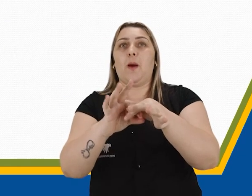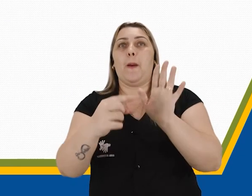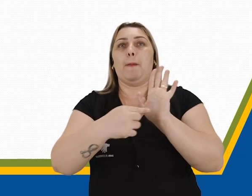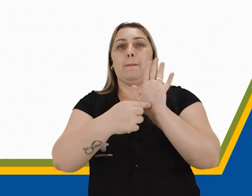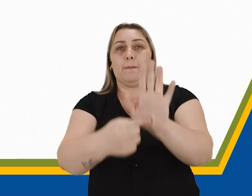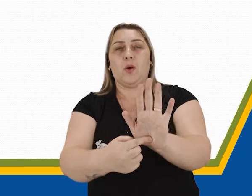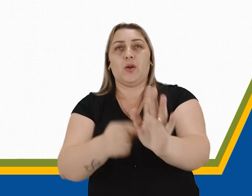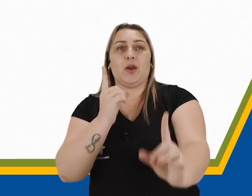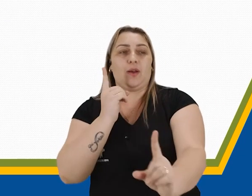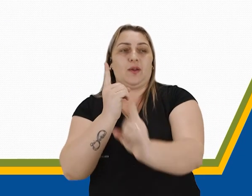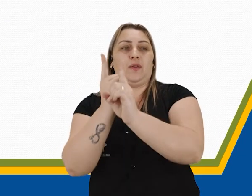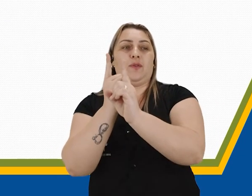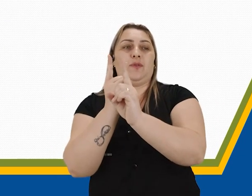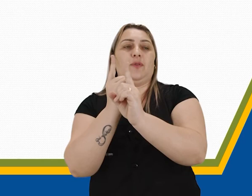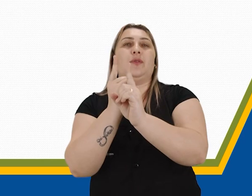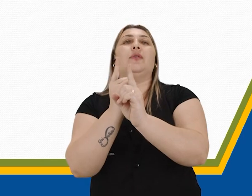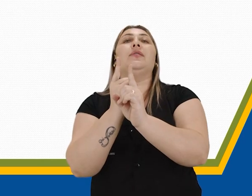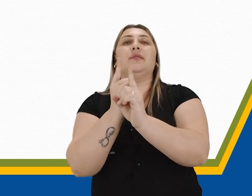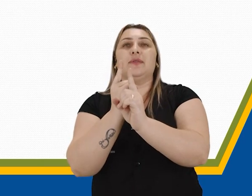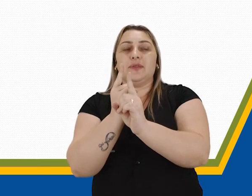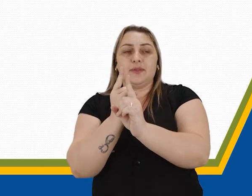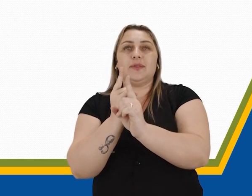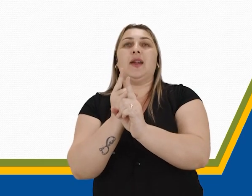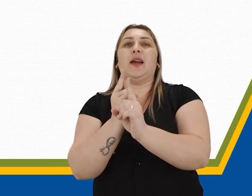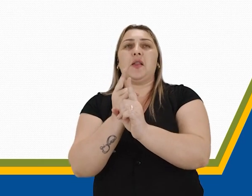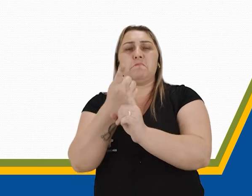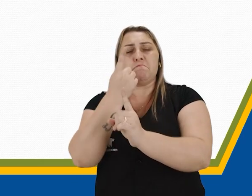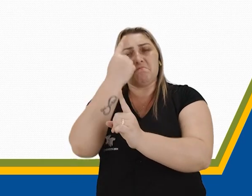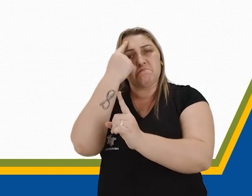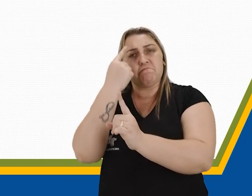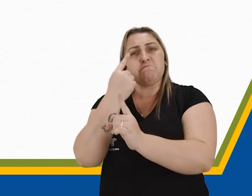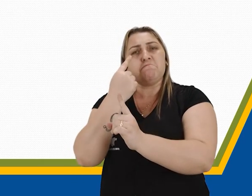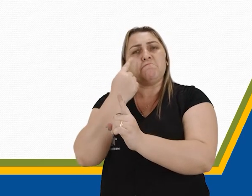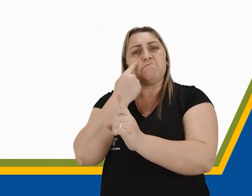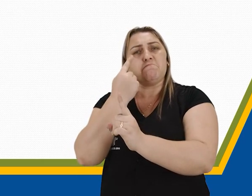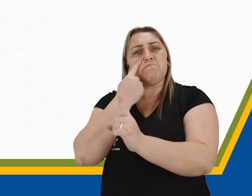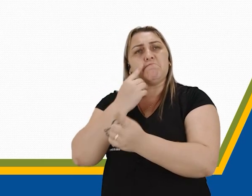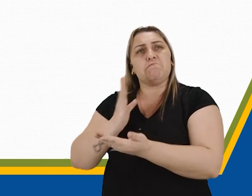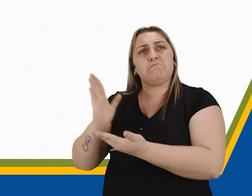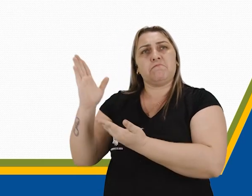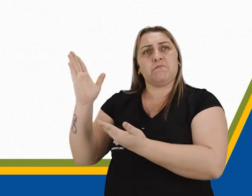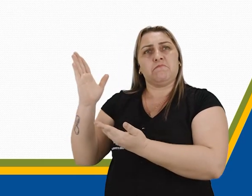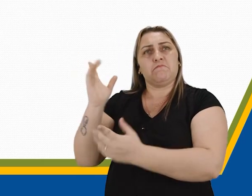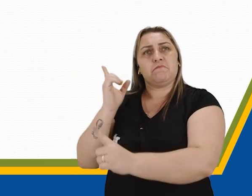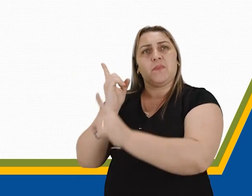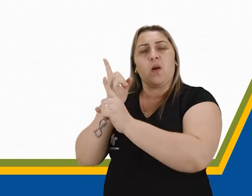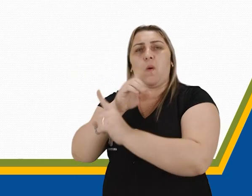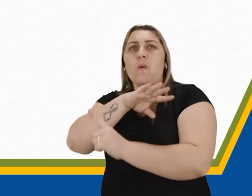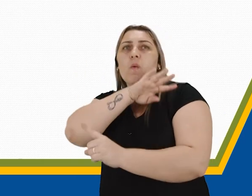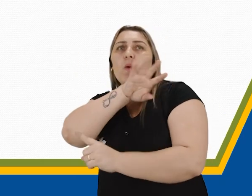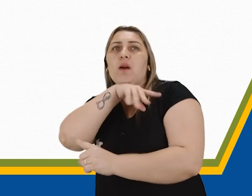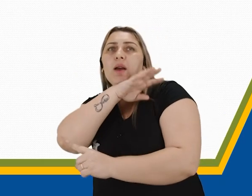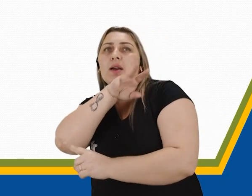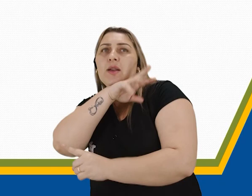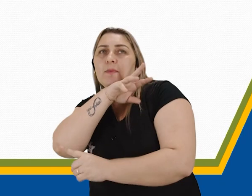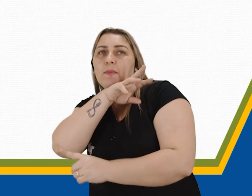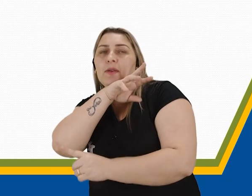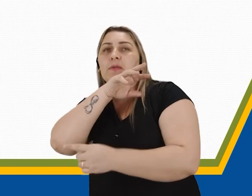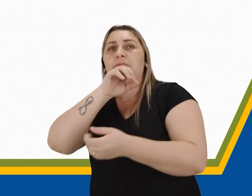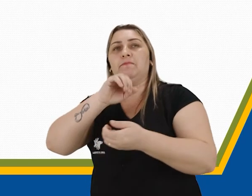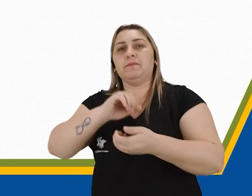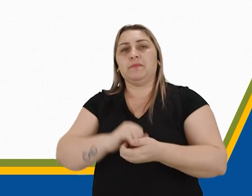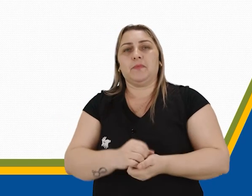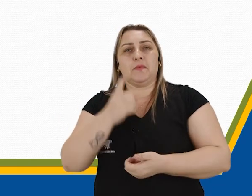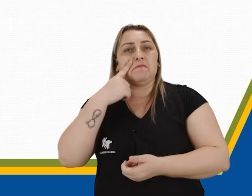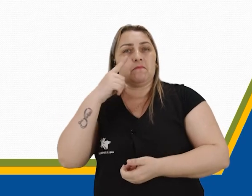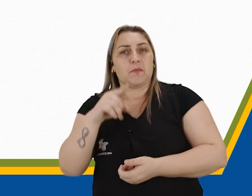encontrada em Nazca, Peru. Observem que a gente consegue identificar a figura de um animal, a representação de um animal. Se